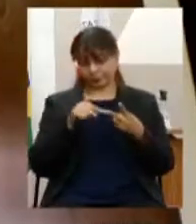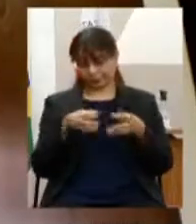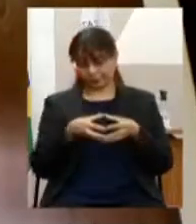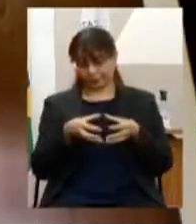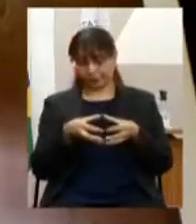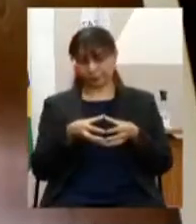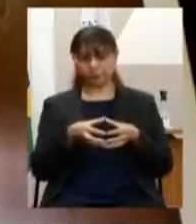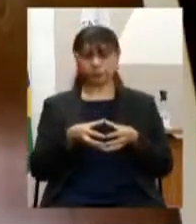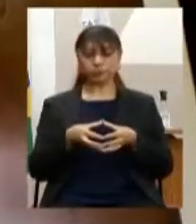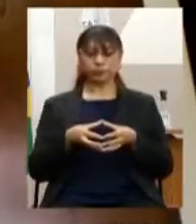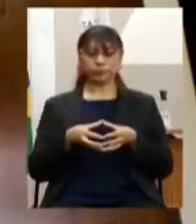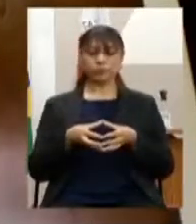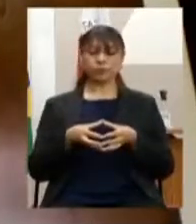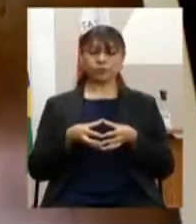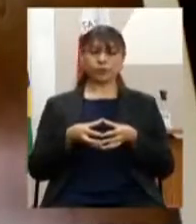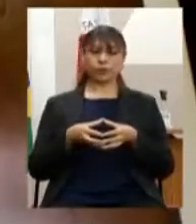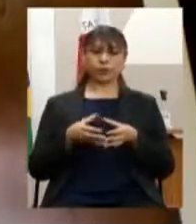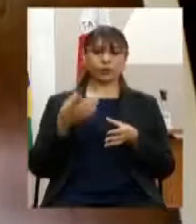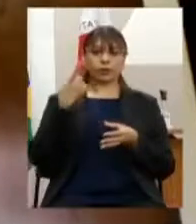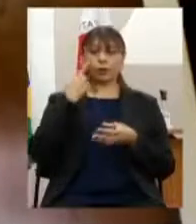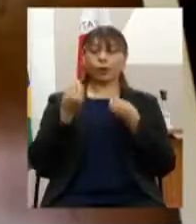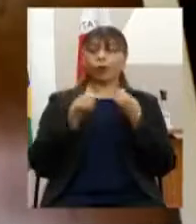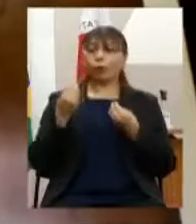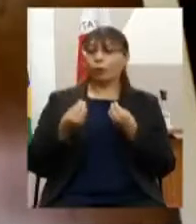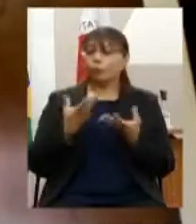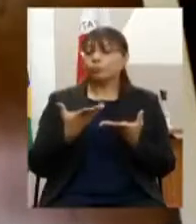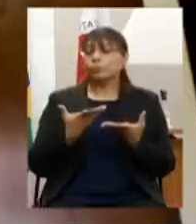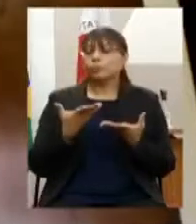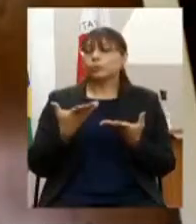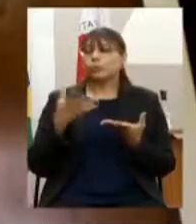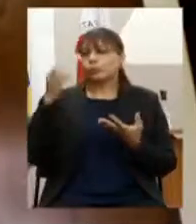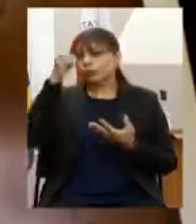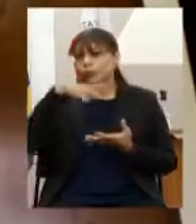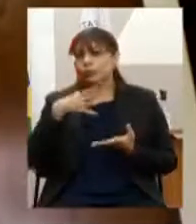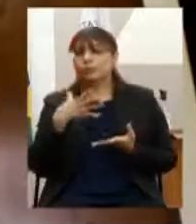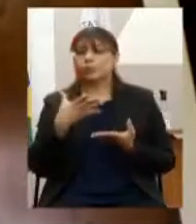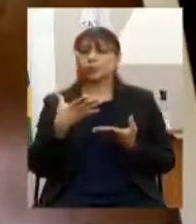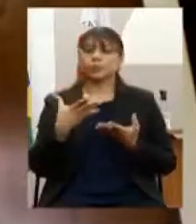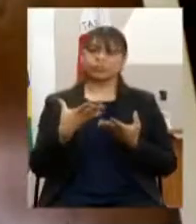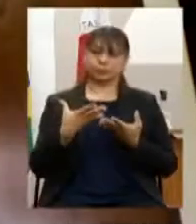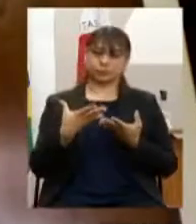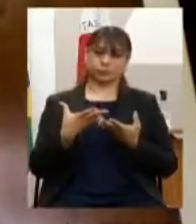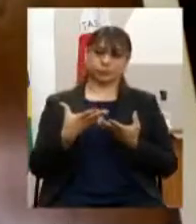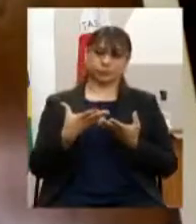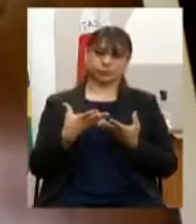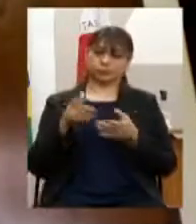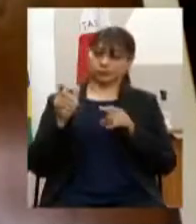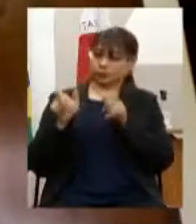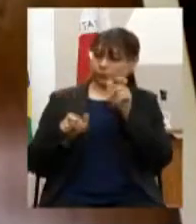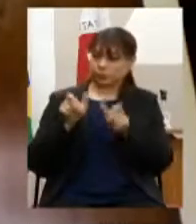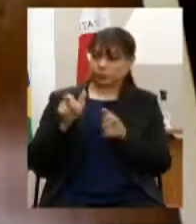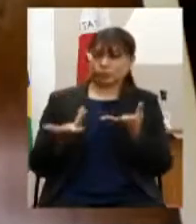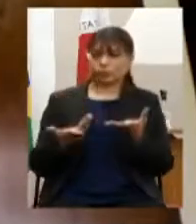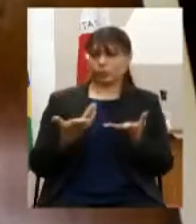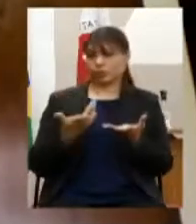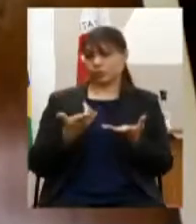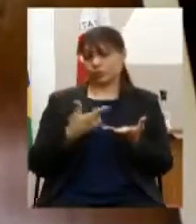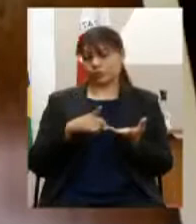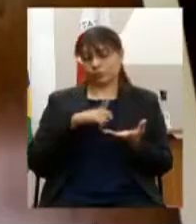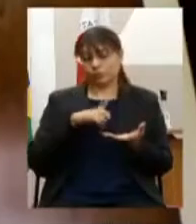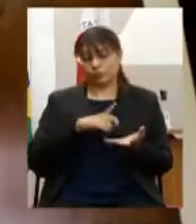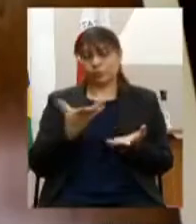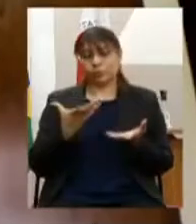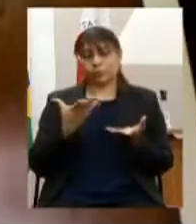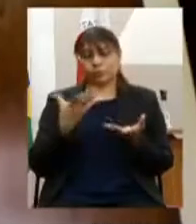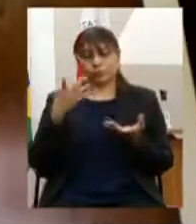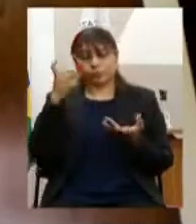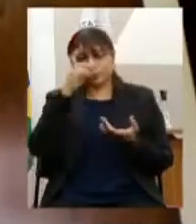enfrentamento à violência contra segmentos em situação de vulnerabilidade social então a